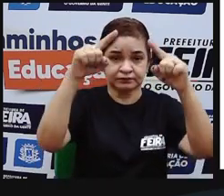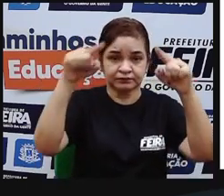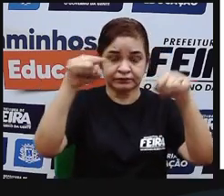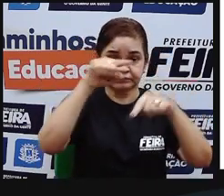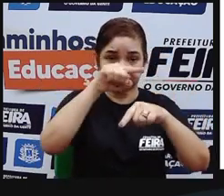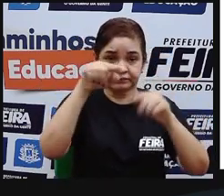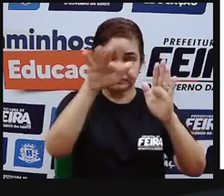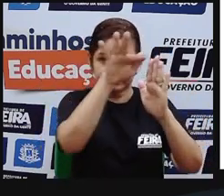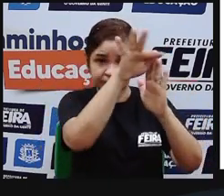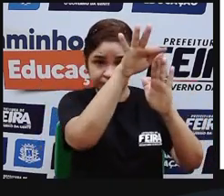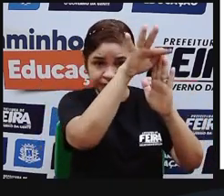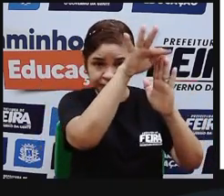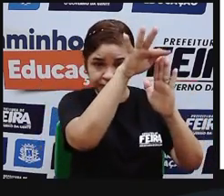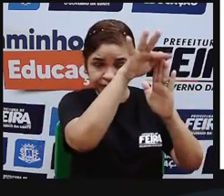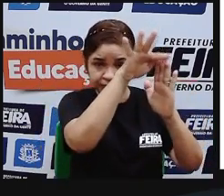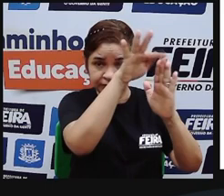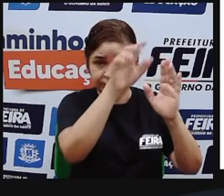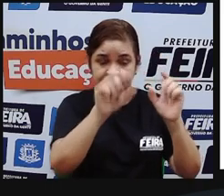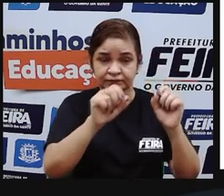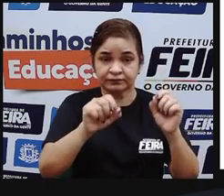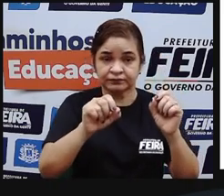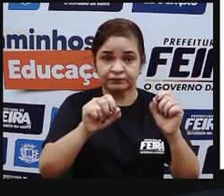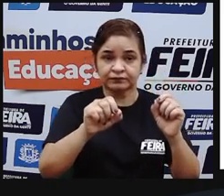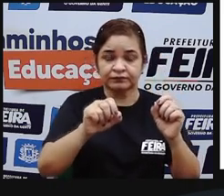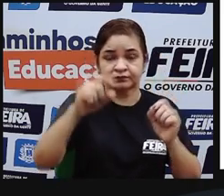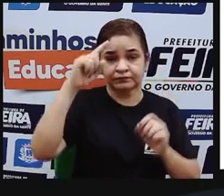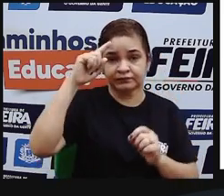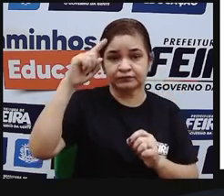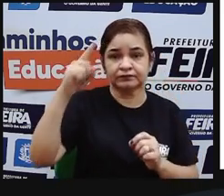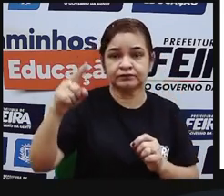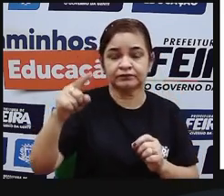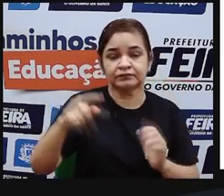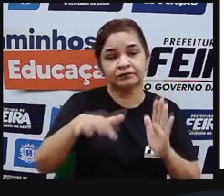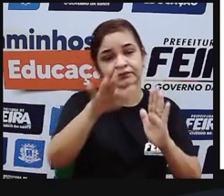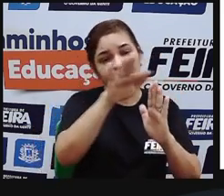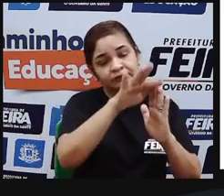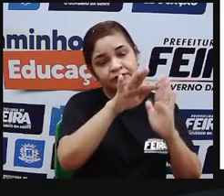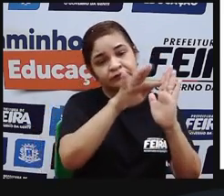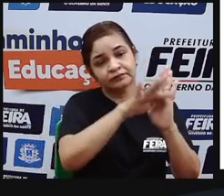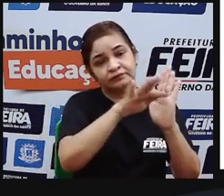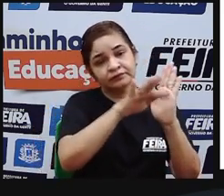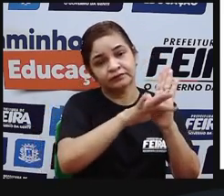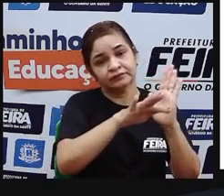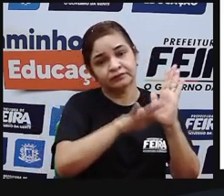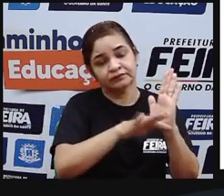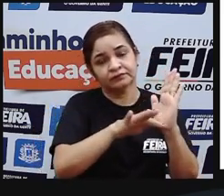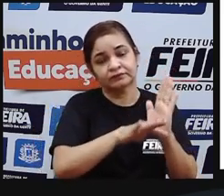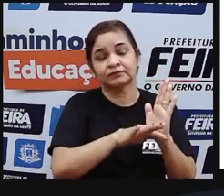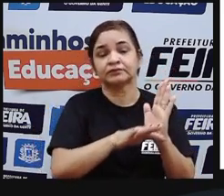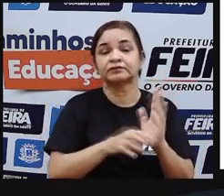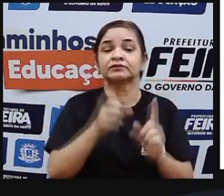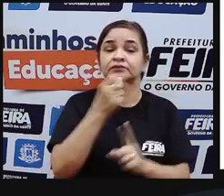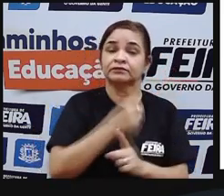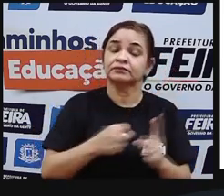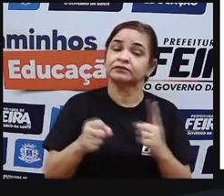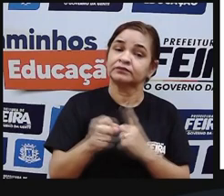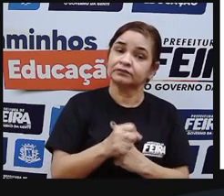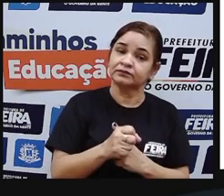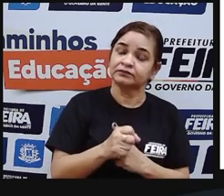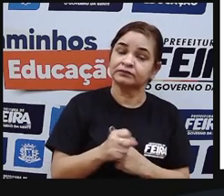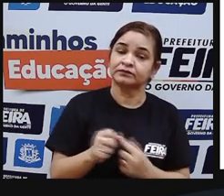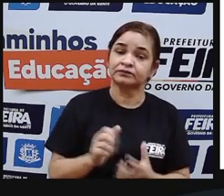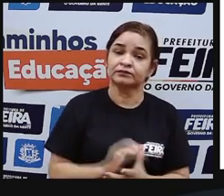social o imperador e seguindo essa ordem aqui os demais habitantes dessa sociedade asteca